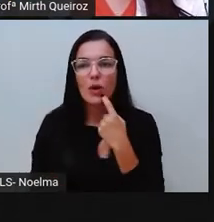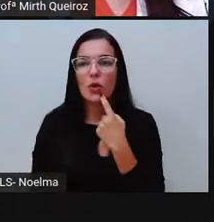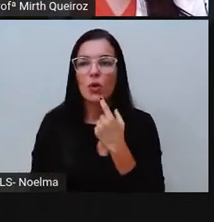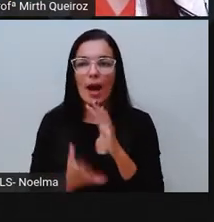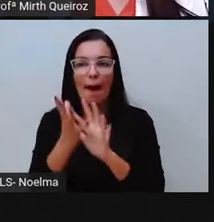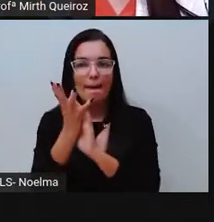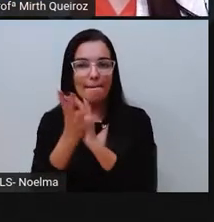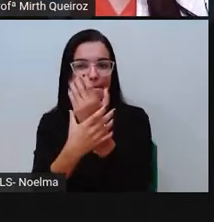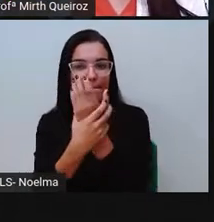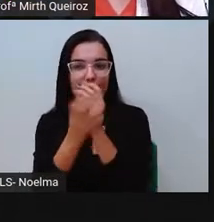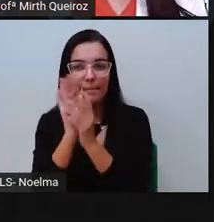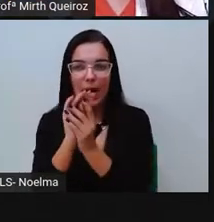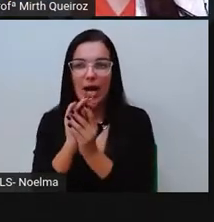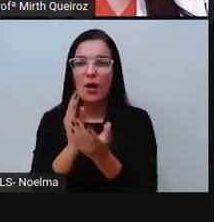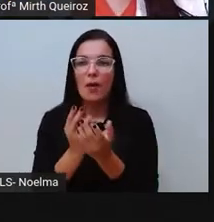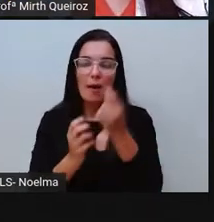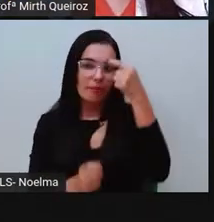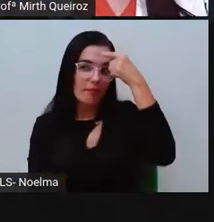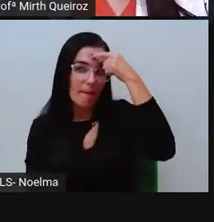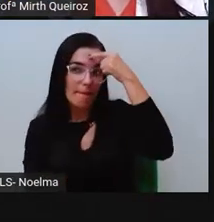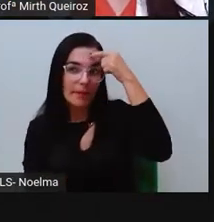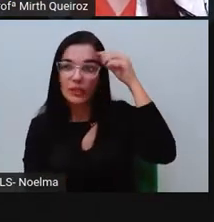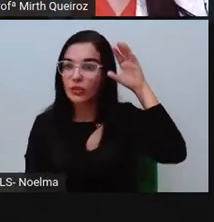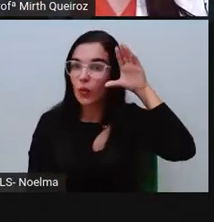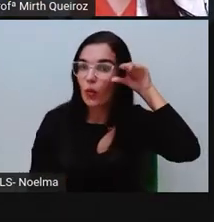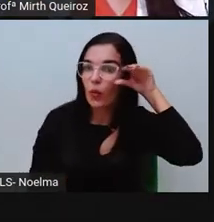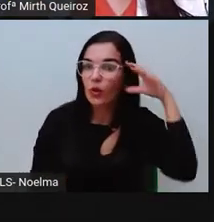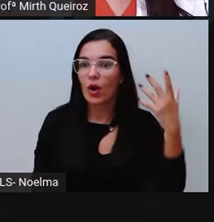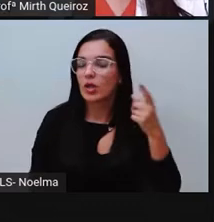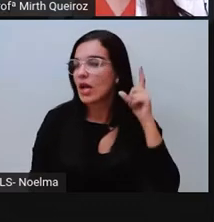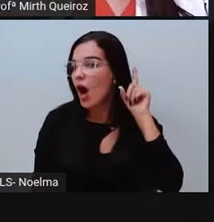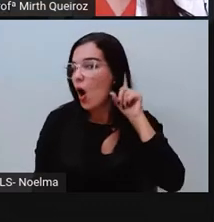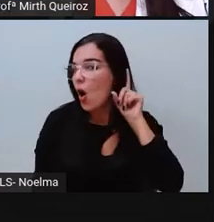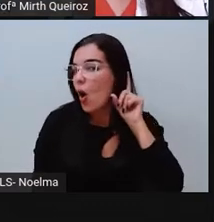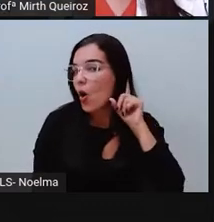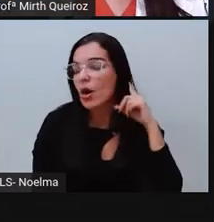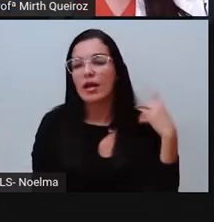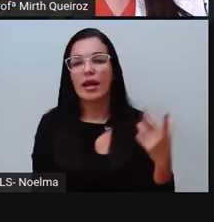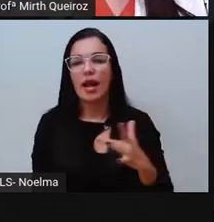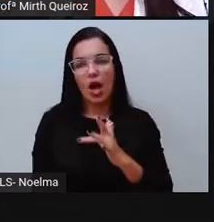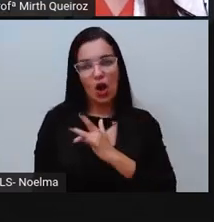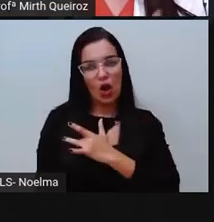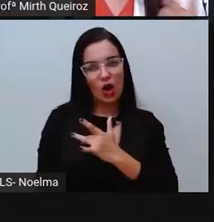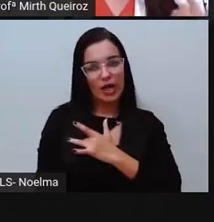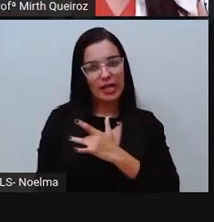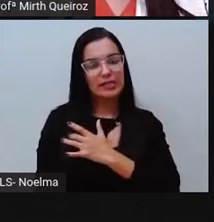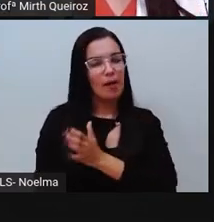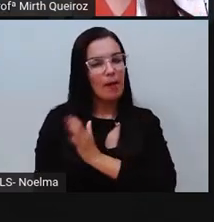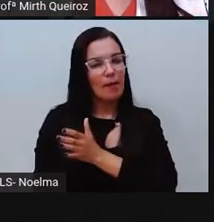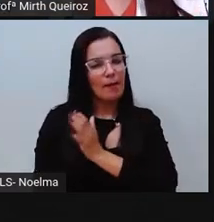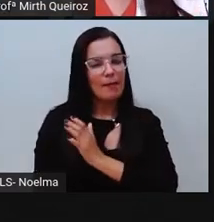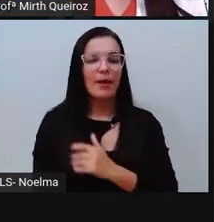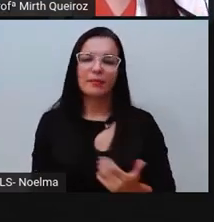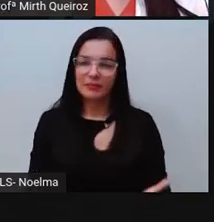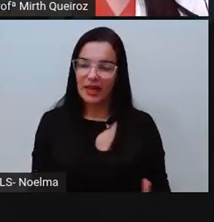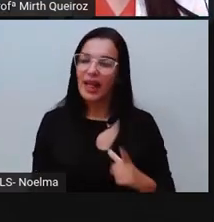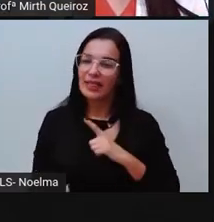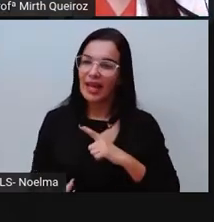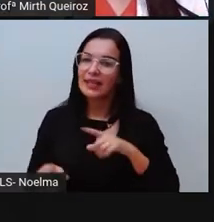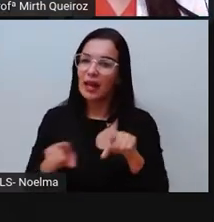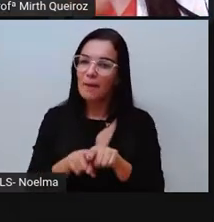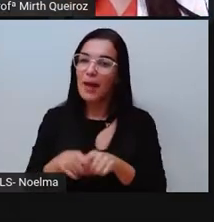tenha mãos, que a gente tenha uma mente curiosa, que a gente tenha orelhas, que a gente tenha coração, que a gente tenha livros, né?